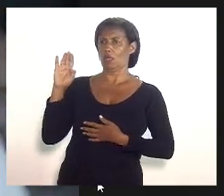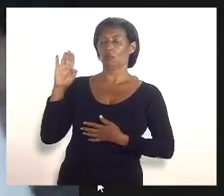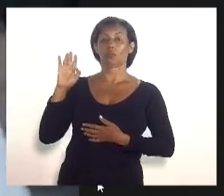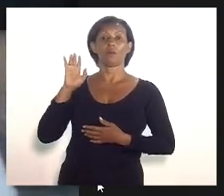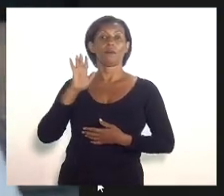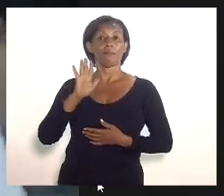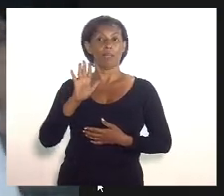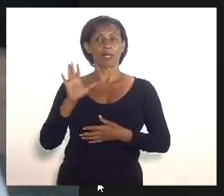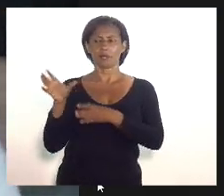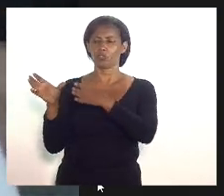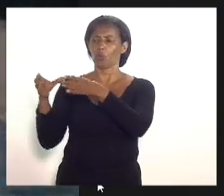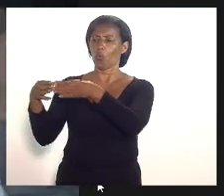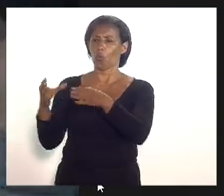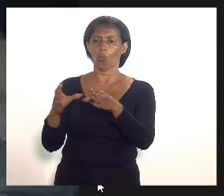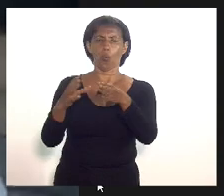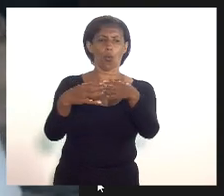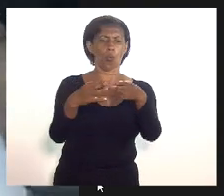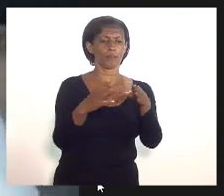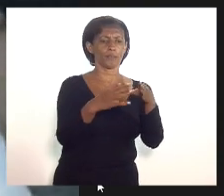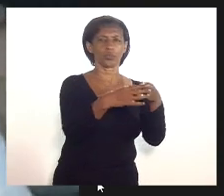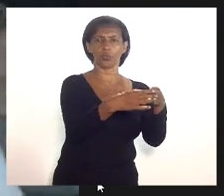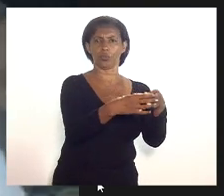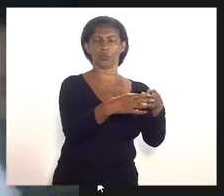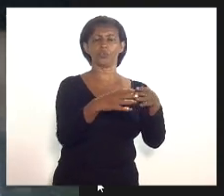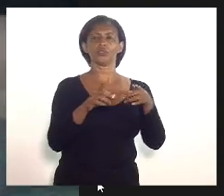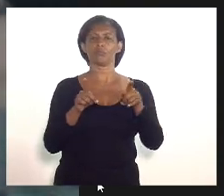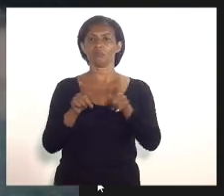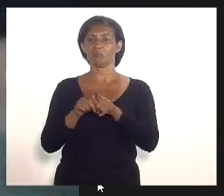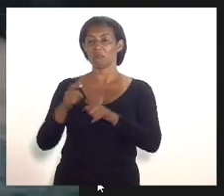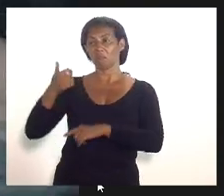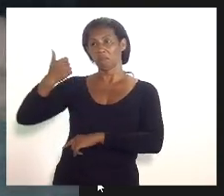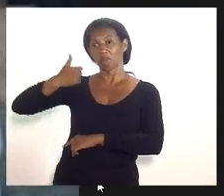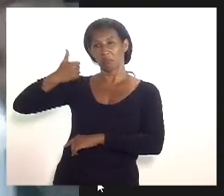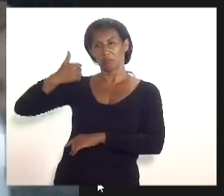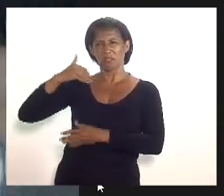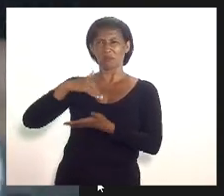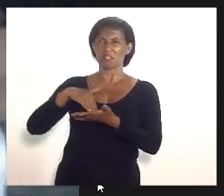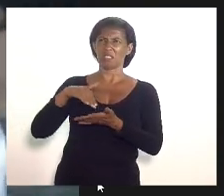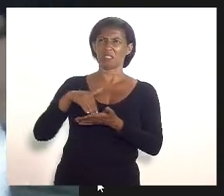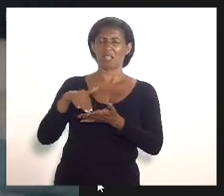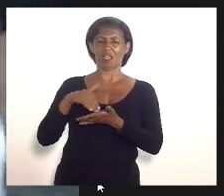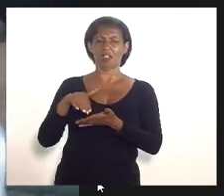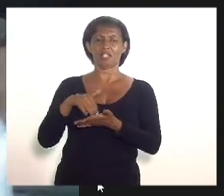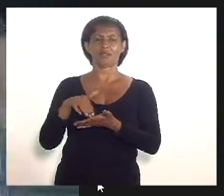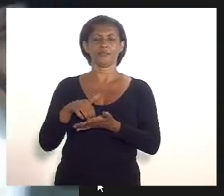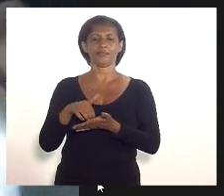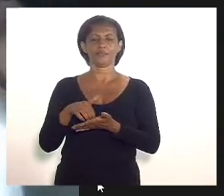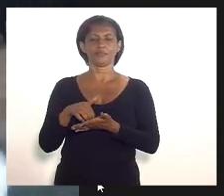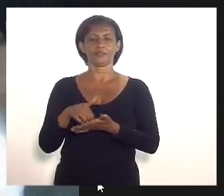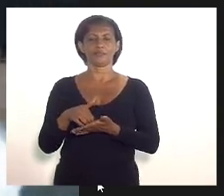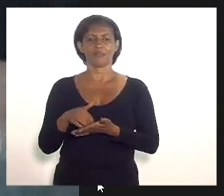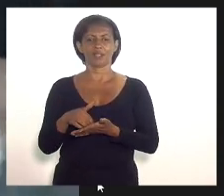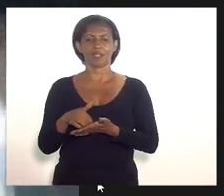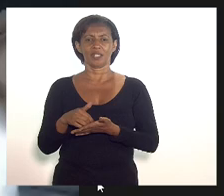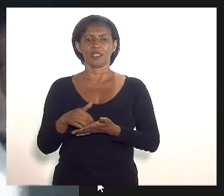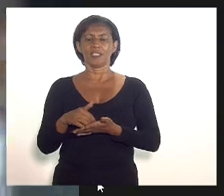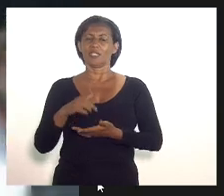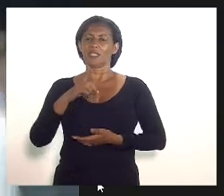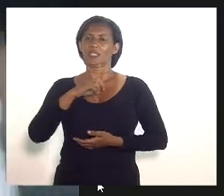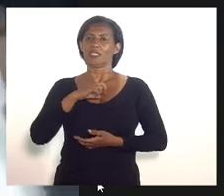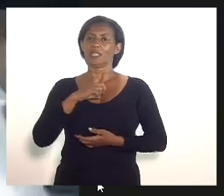também as comissões do concurso talvez seja o primeiro secretário da Secretaria de Administração Penitenciária que tenha